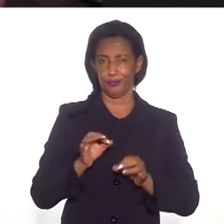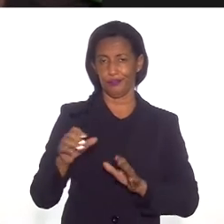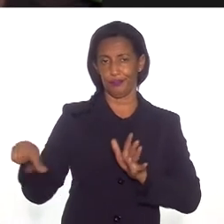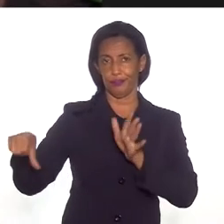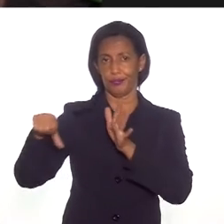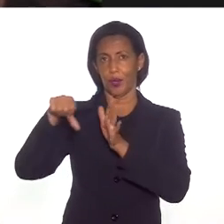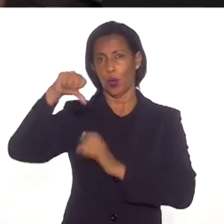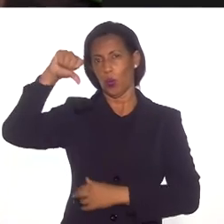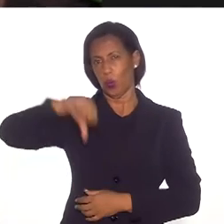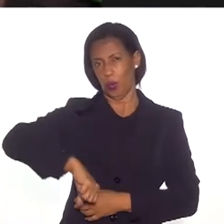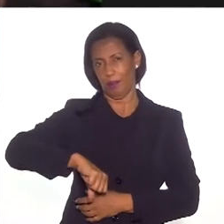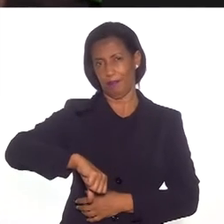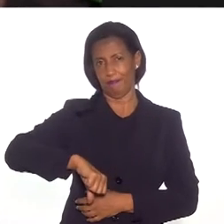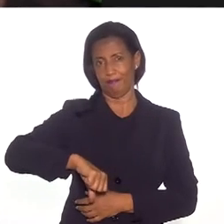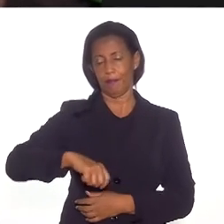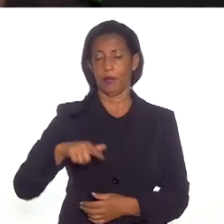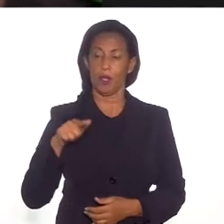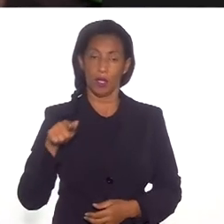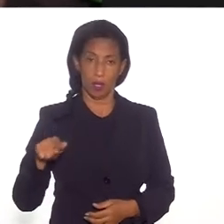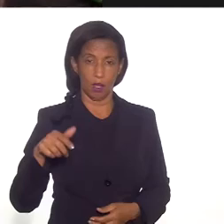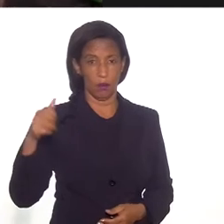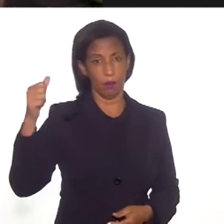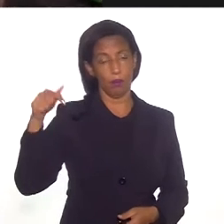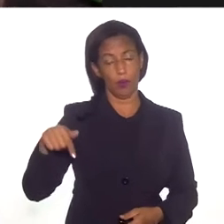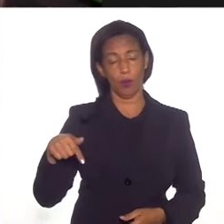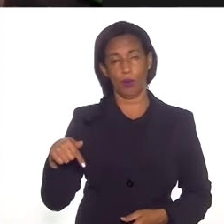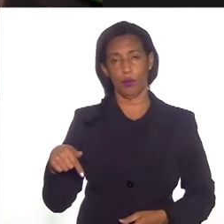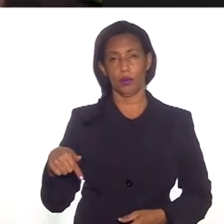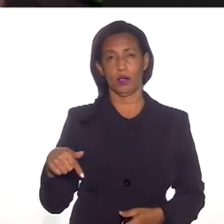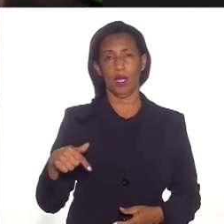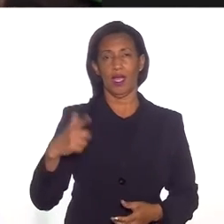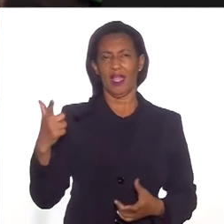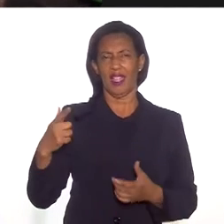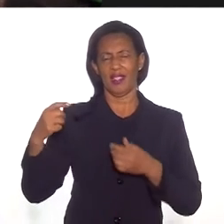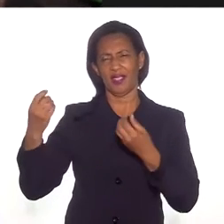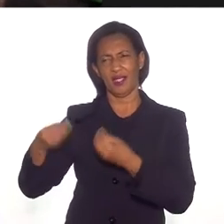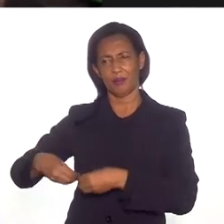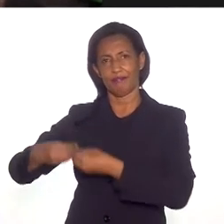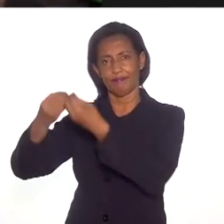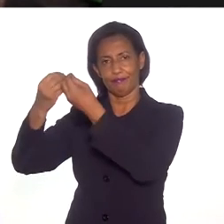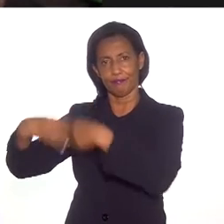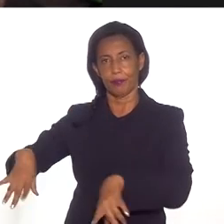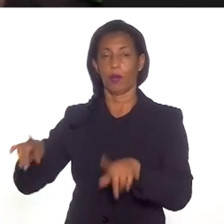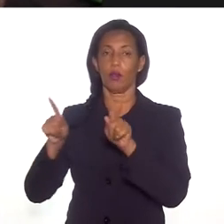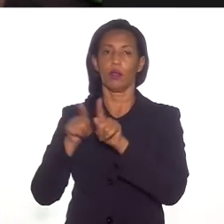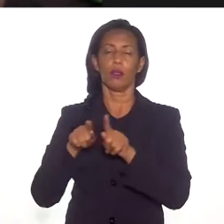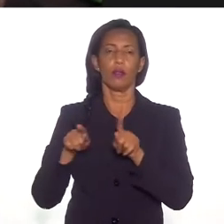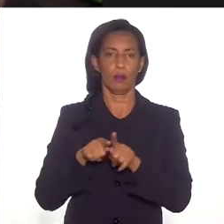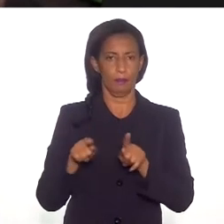negativa. E, por conta disso, ela tem destruído também